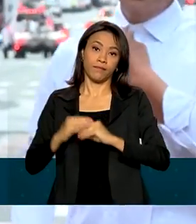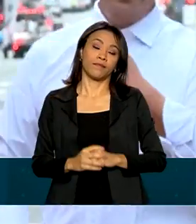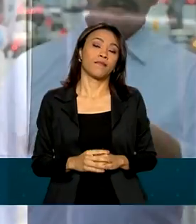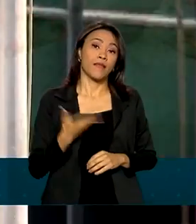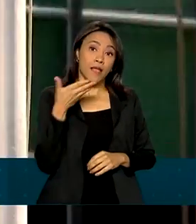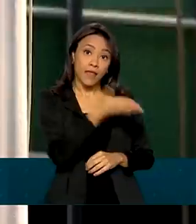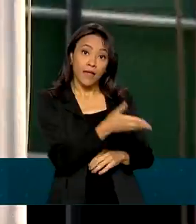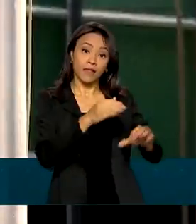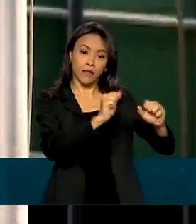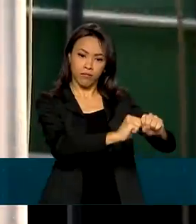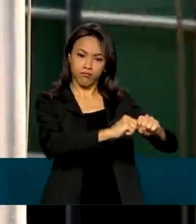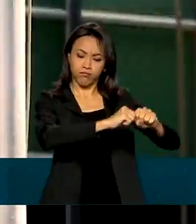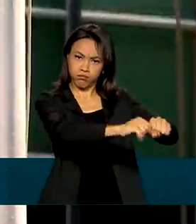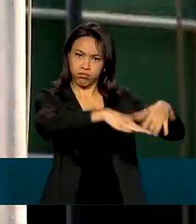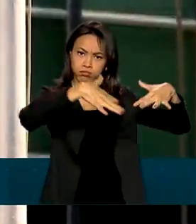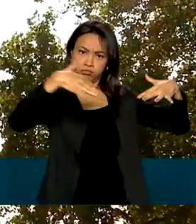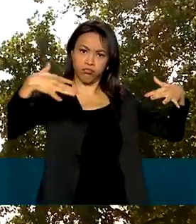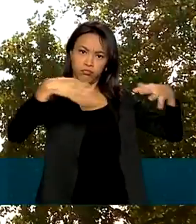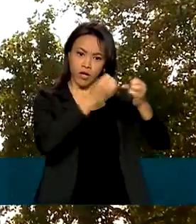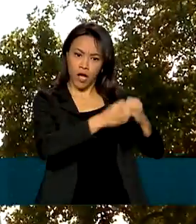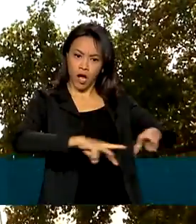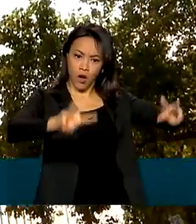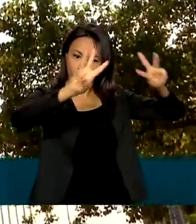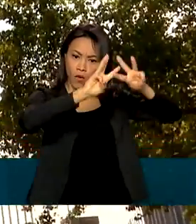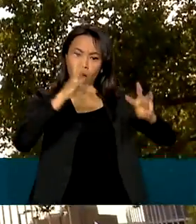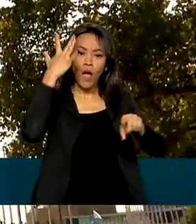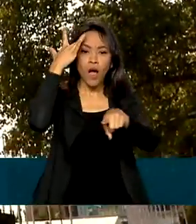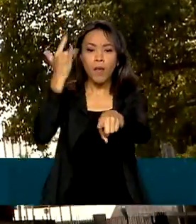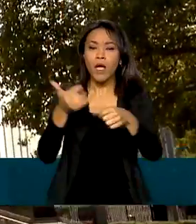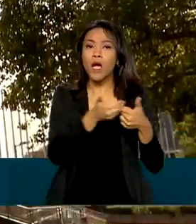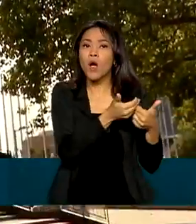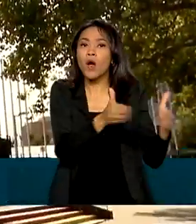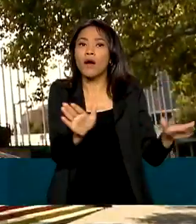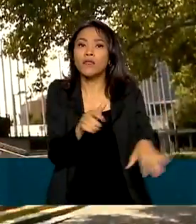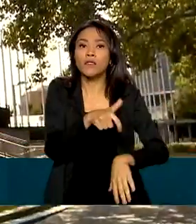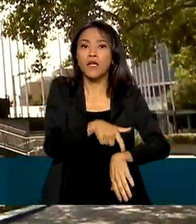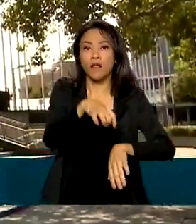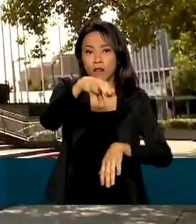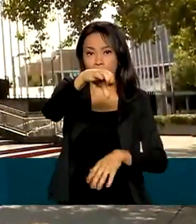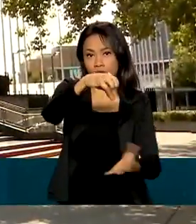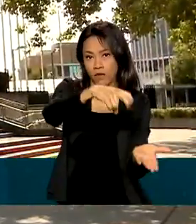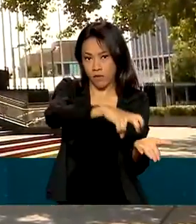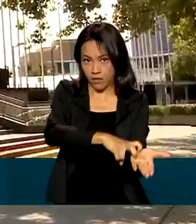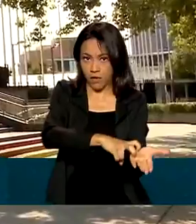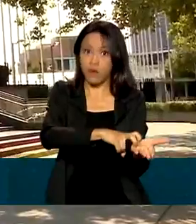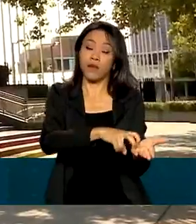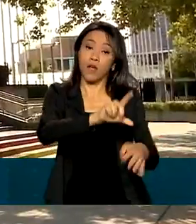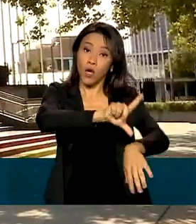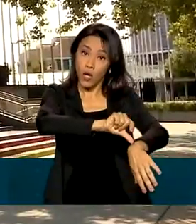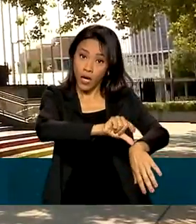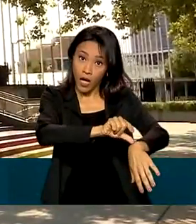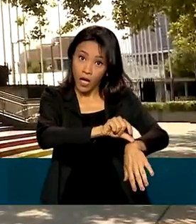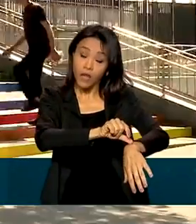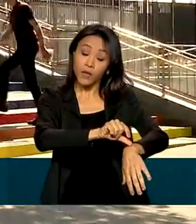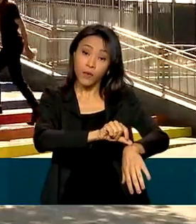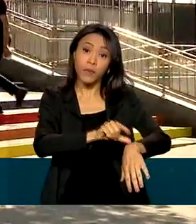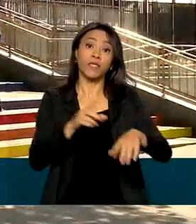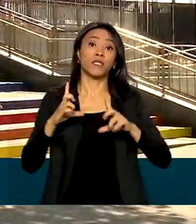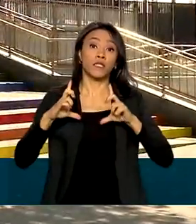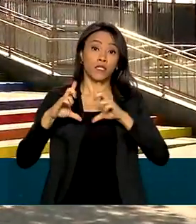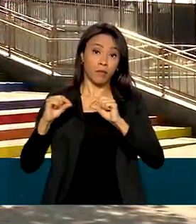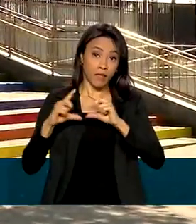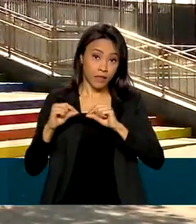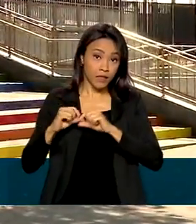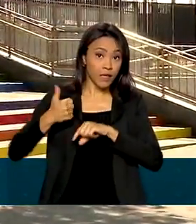da ONU, ela acontece amanhã, com início previsto para as nove horas da manhã, também horário local, no horário de Brasília,